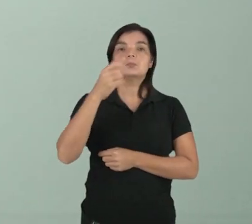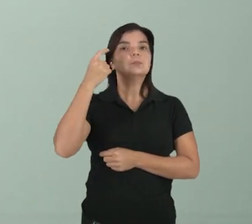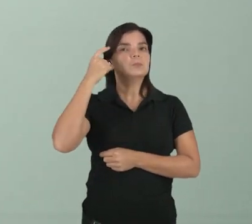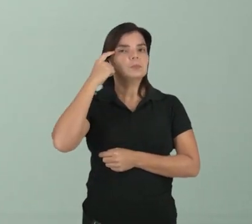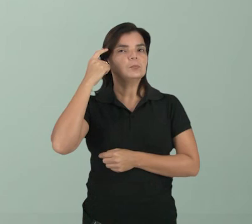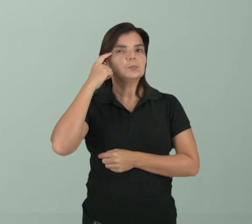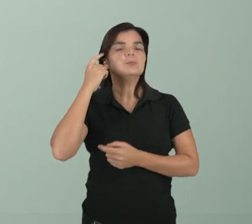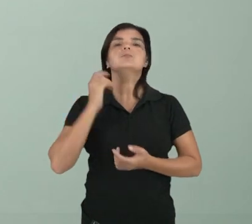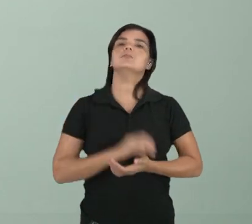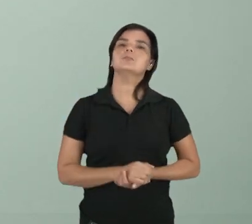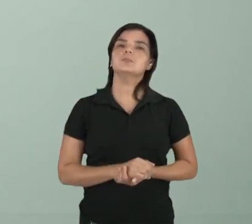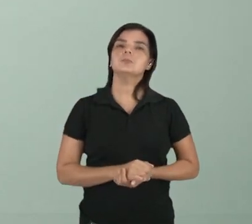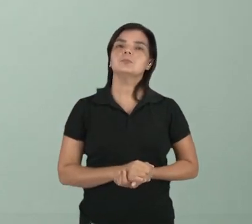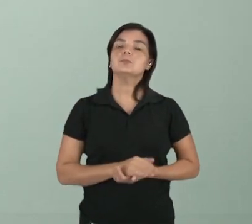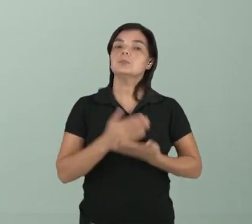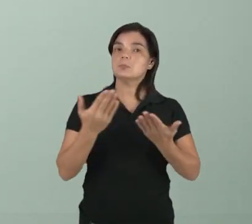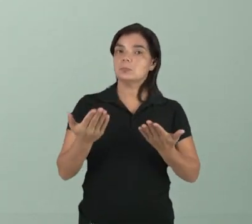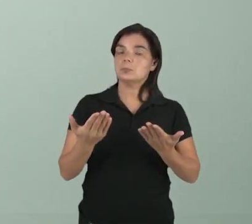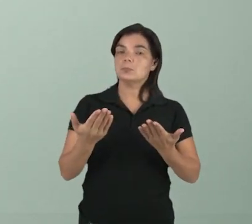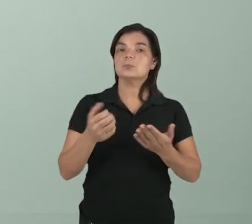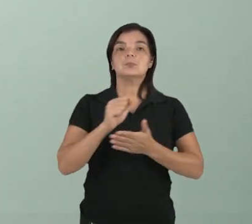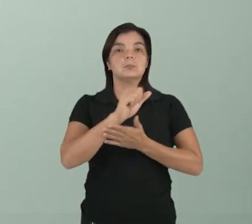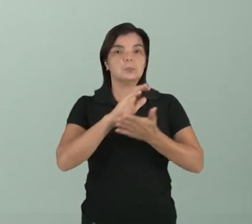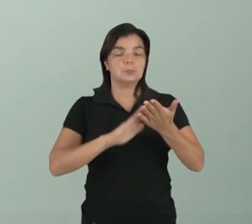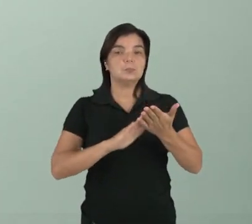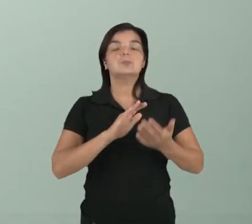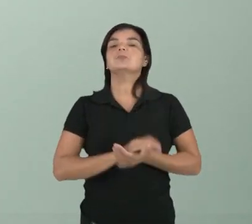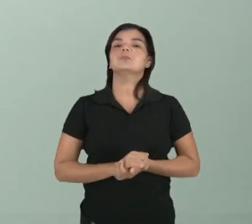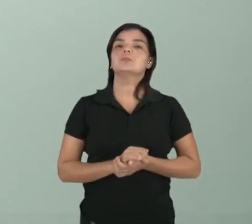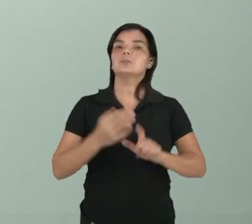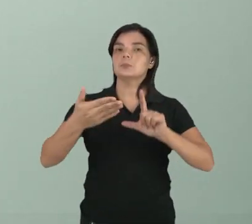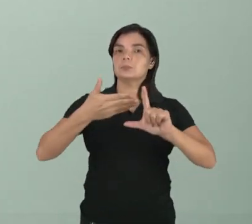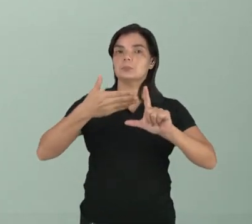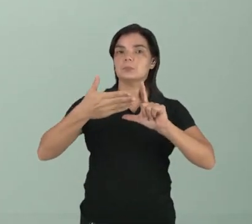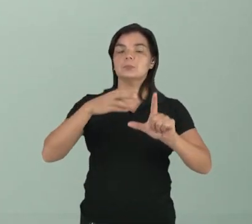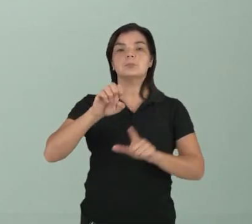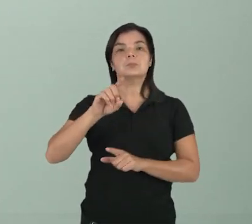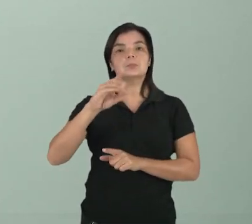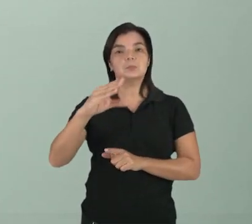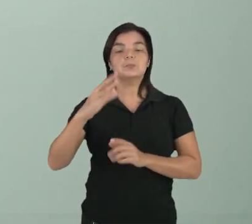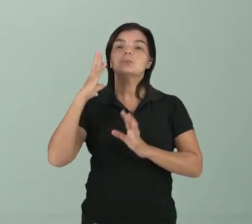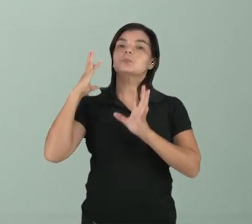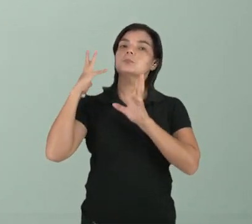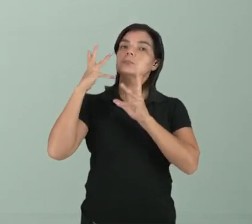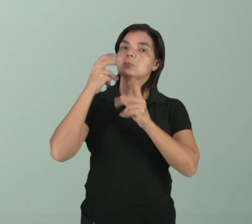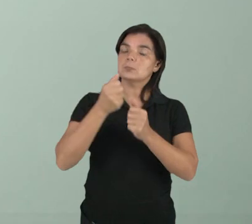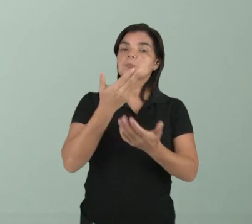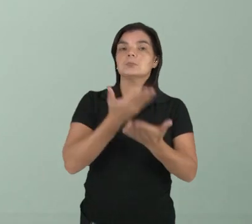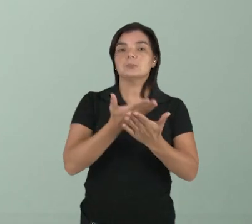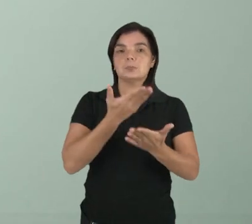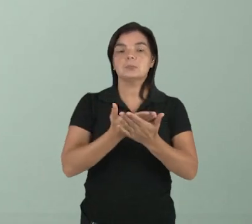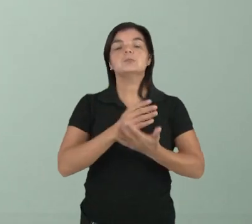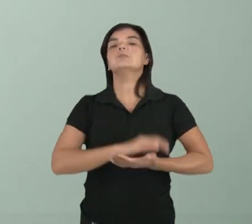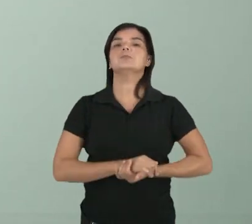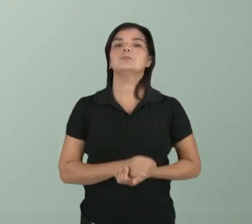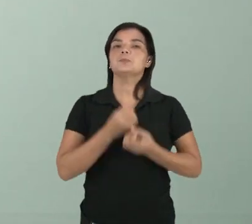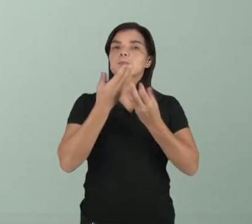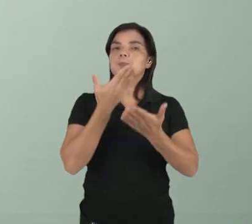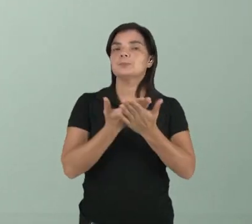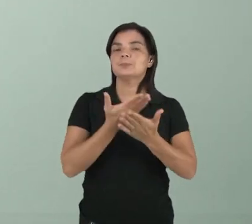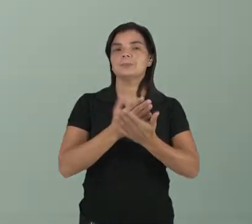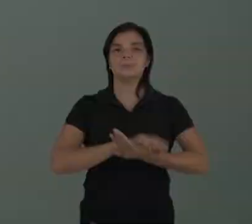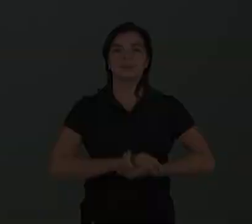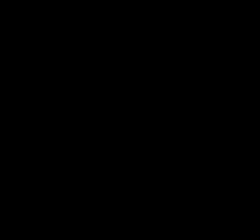raciocínio. Então, para mais exercícios sobre isso, entre na plataforma, reveja as aulas da plataforma Eduque e bons